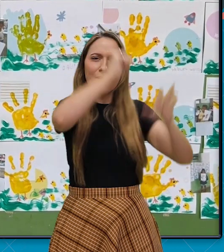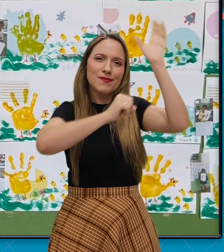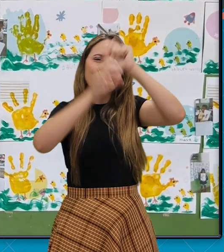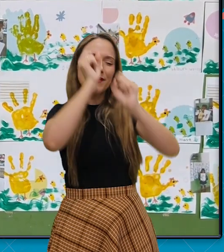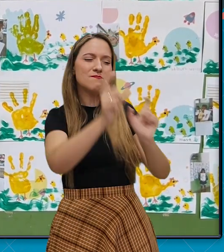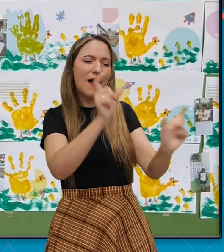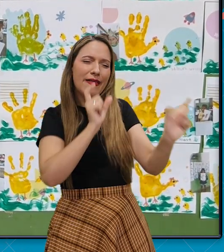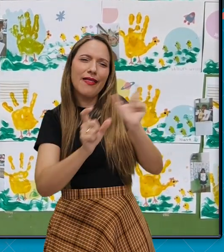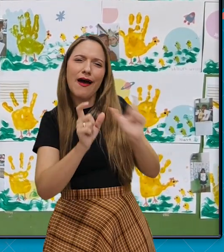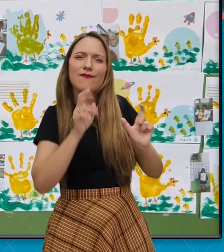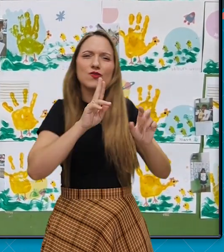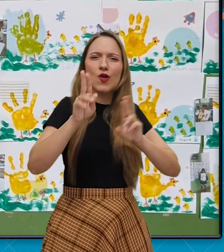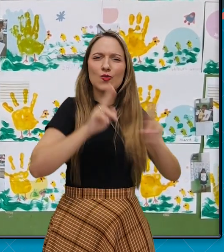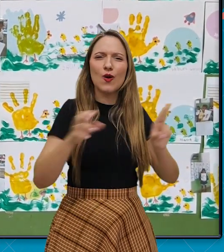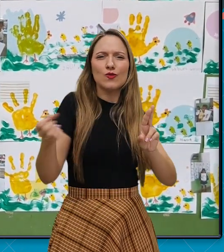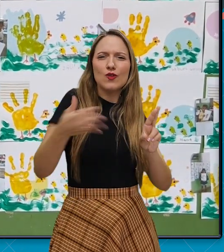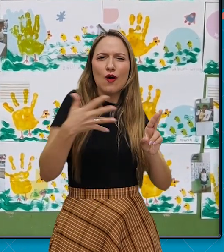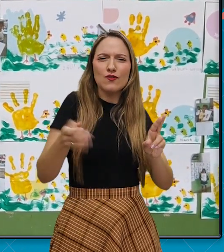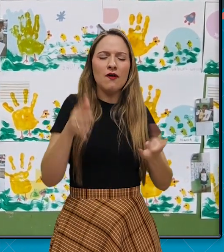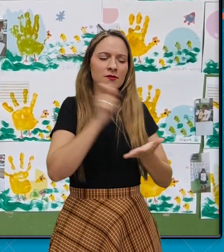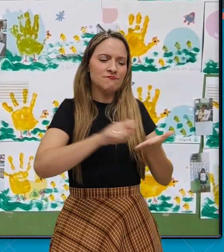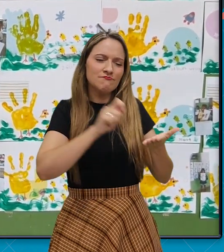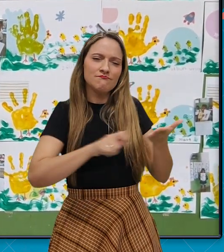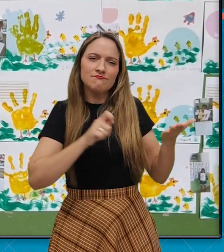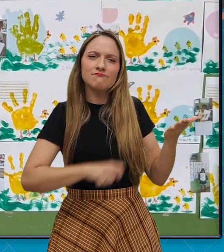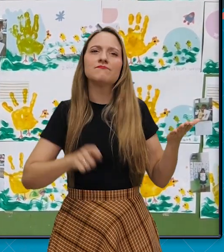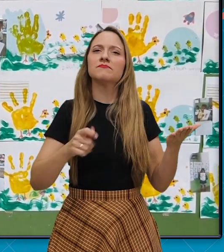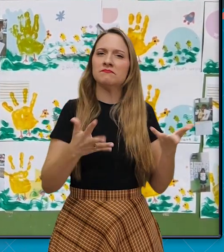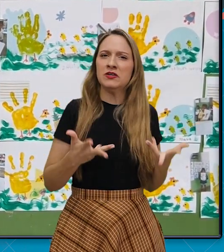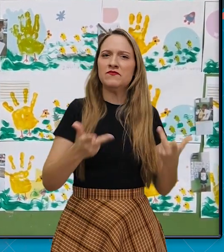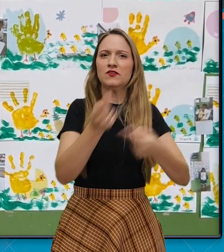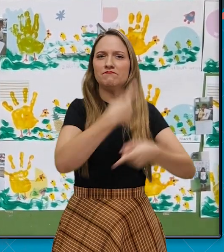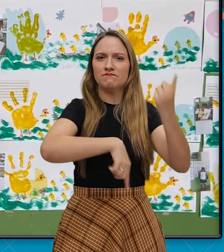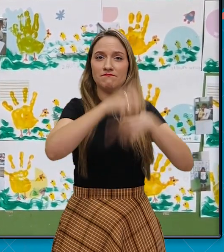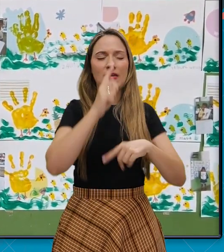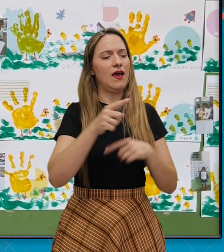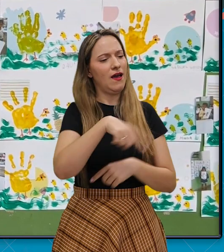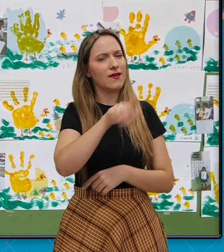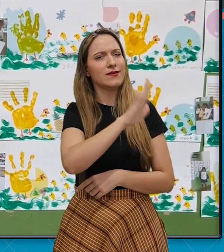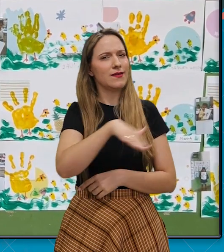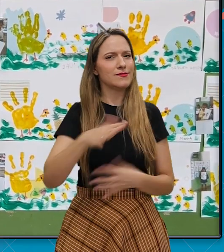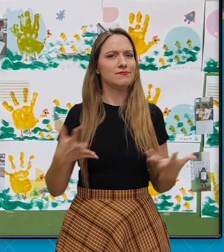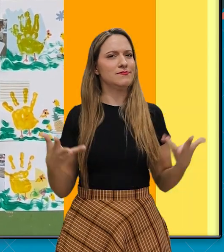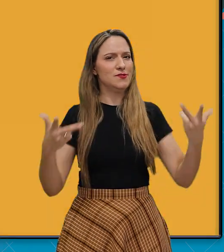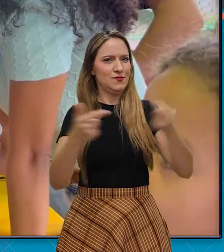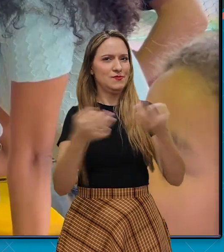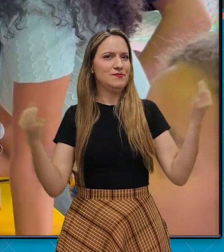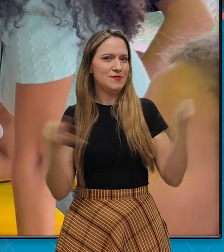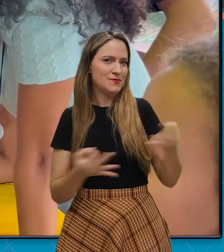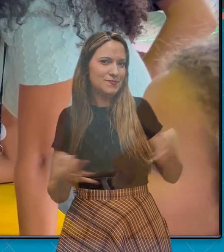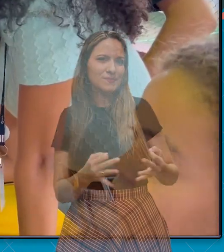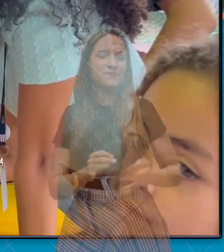para o seu período de alfabetização. E temos certeza que será uma experiência fantástica para todas as nossas crianças.